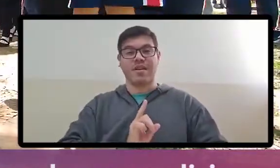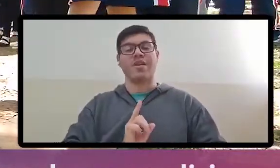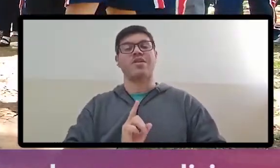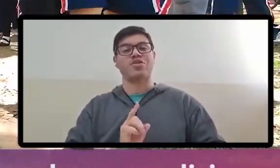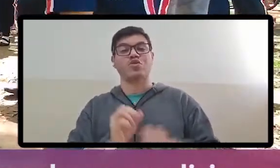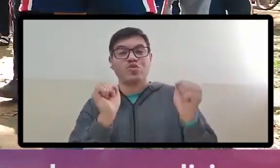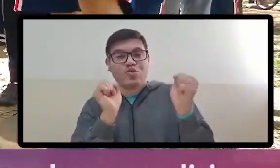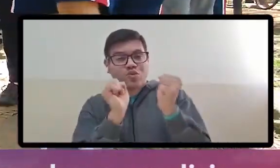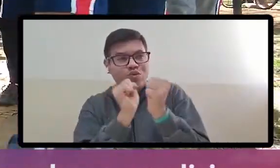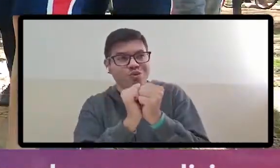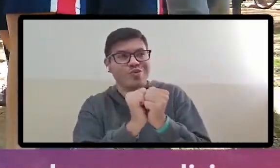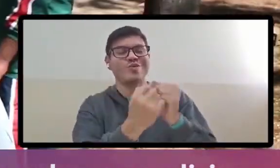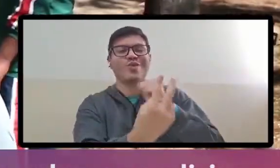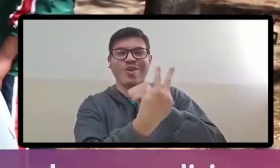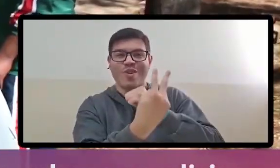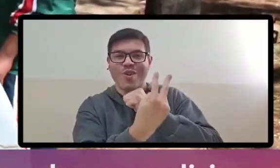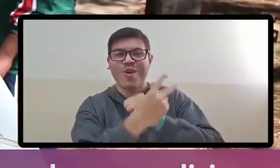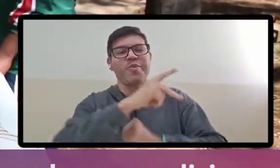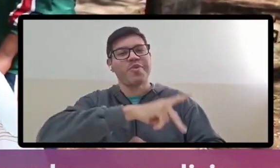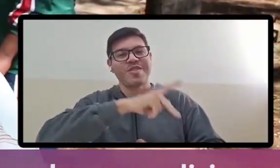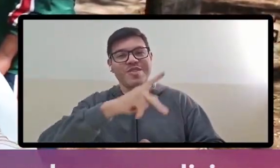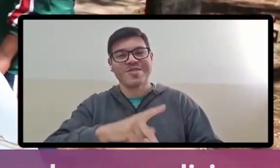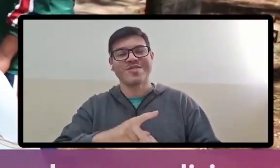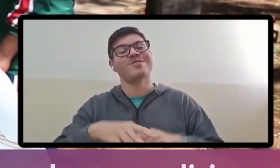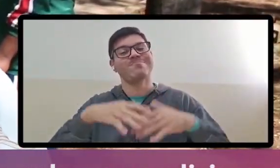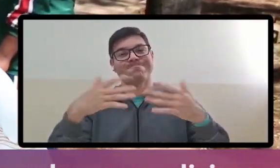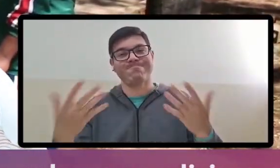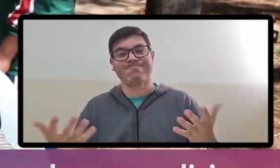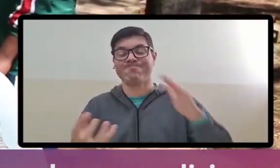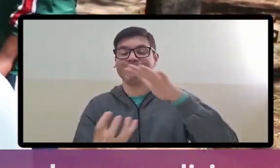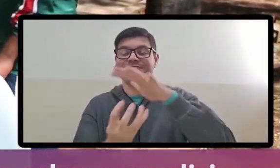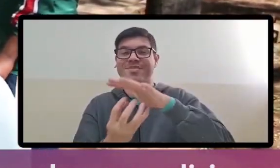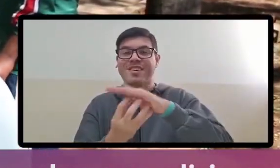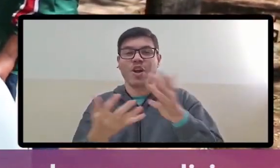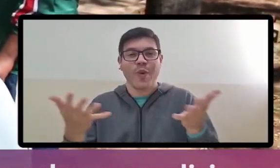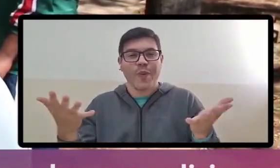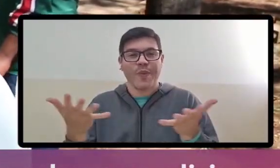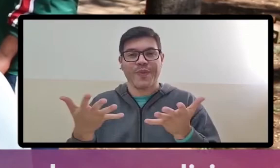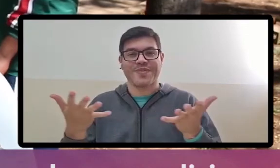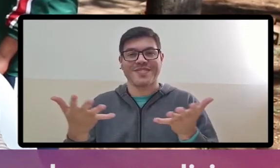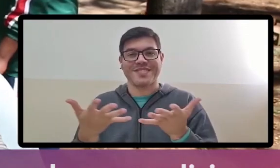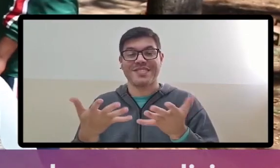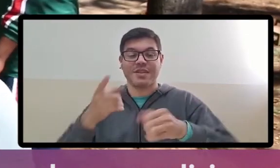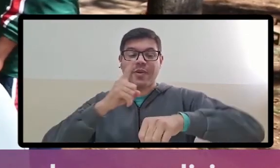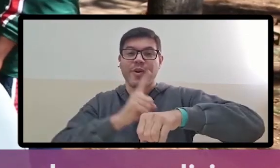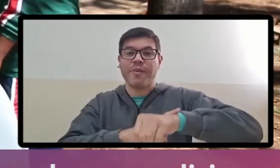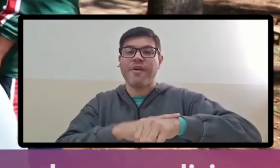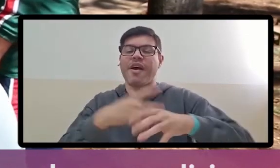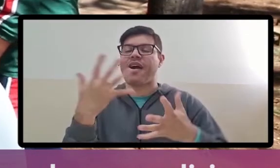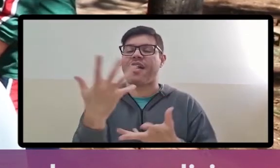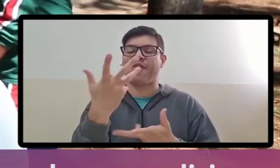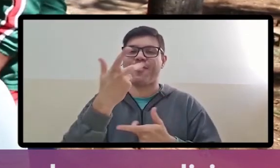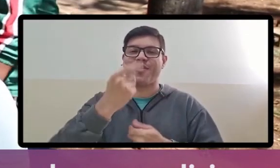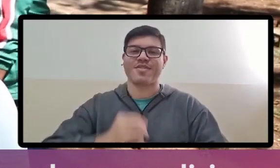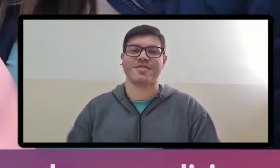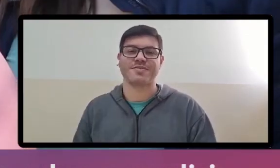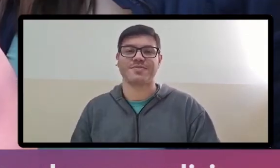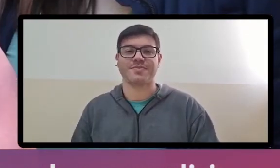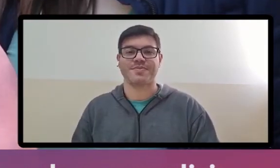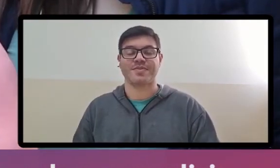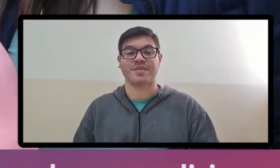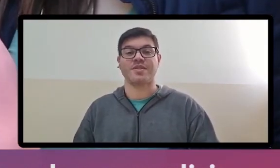com seus professores, seus cuidadores, enfim, deixando a nossa praça Barão de Araras, nesse momento maravilhoso.